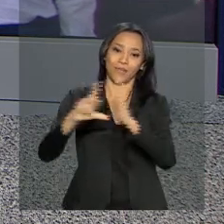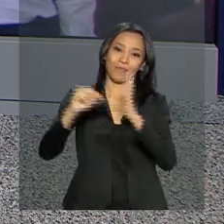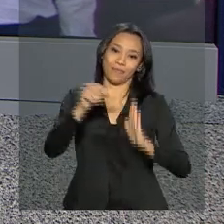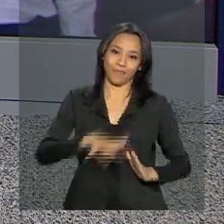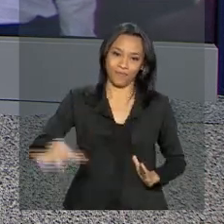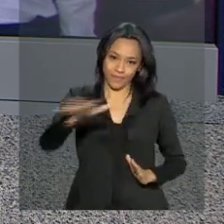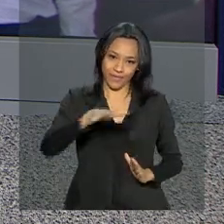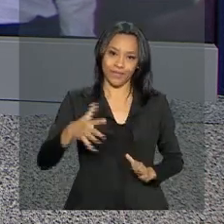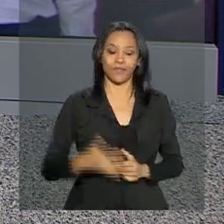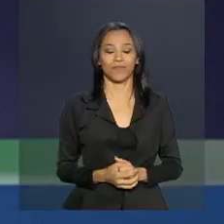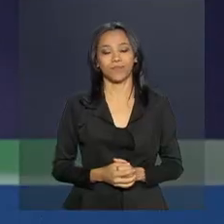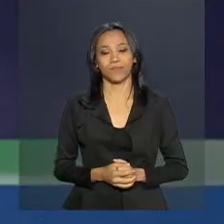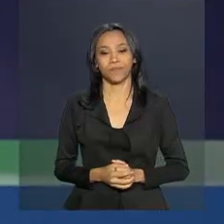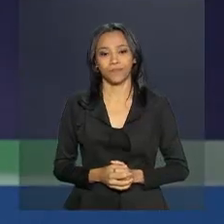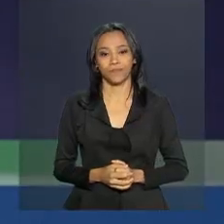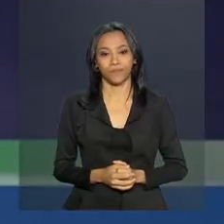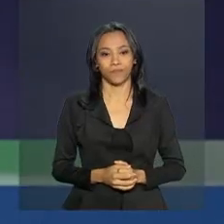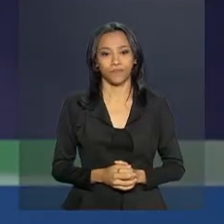do Planalto.